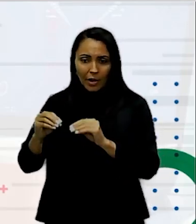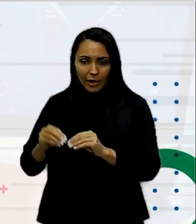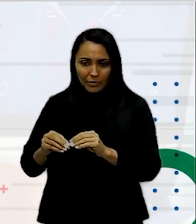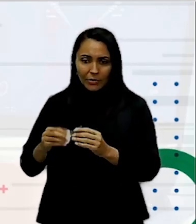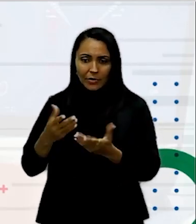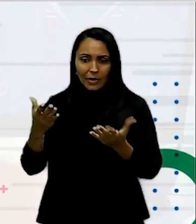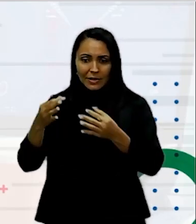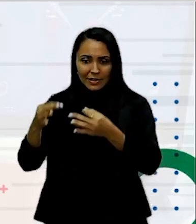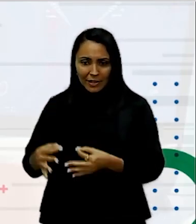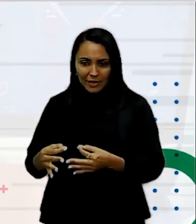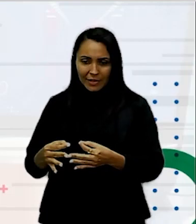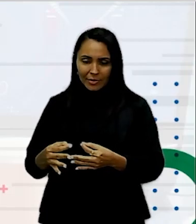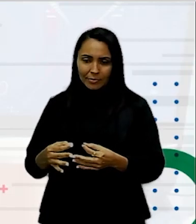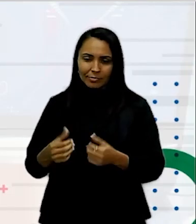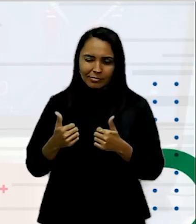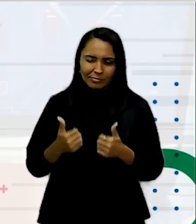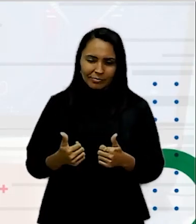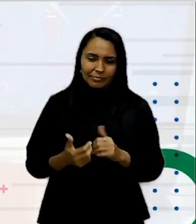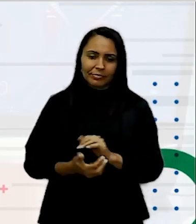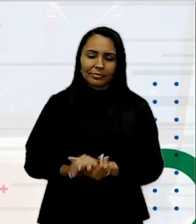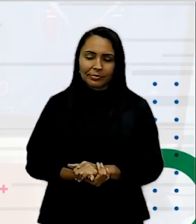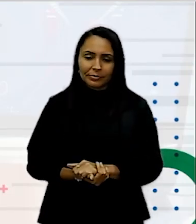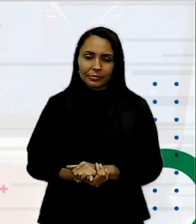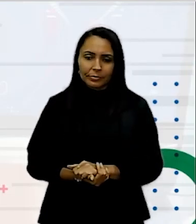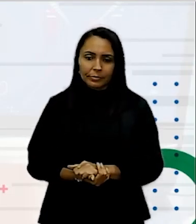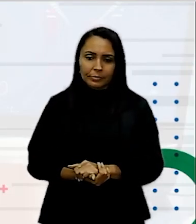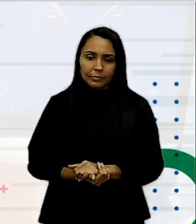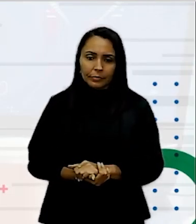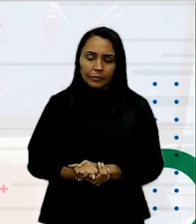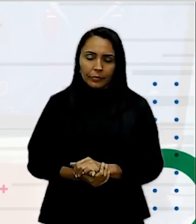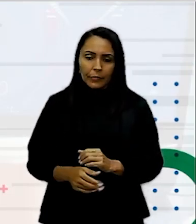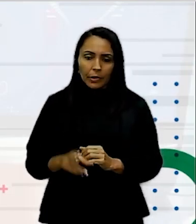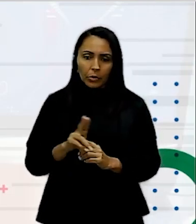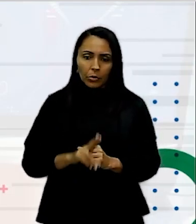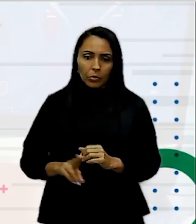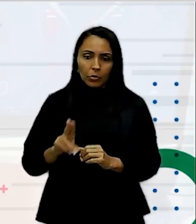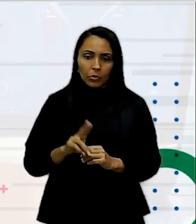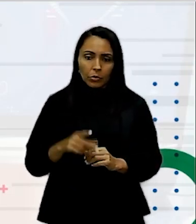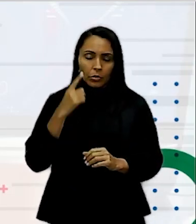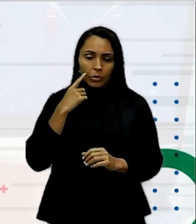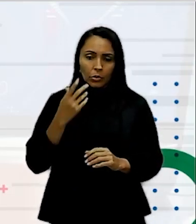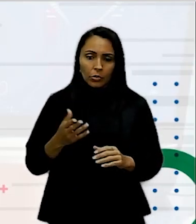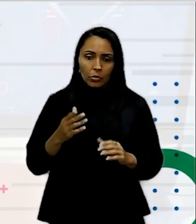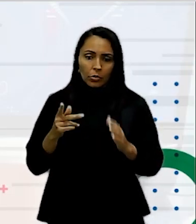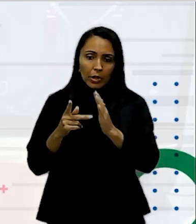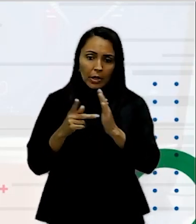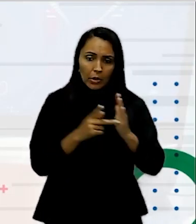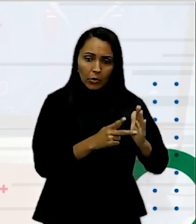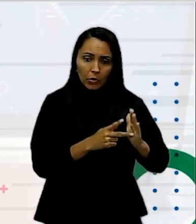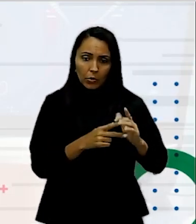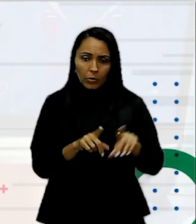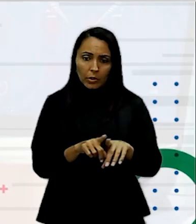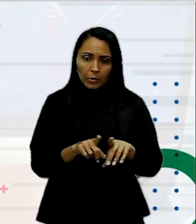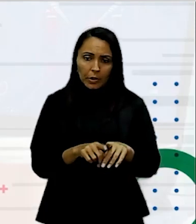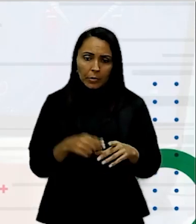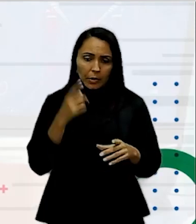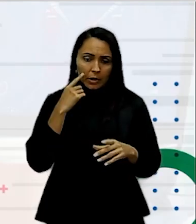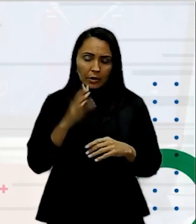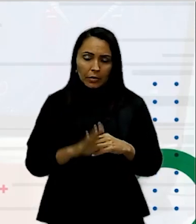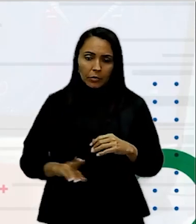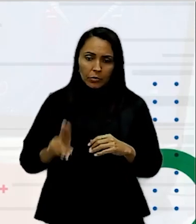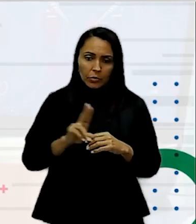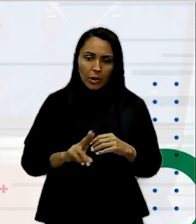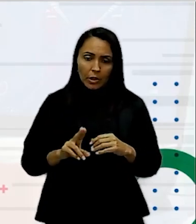correta Certo? Então, vamos lá Use o alinhamento com o recuo para conectar os elementos da interface do